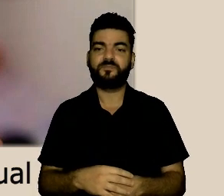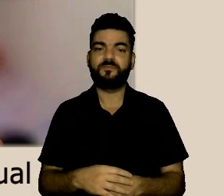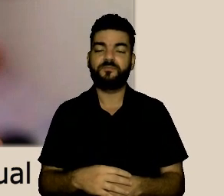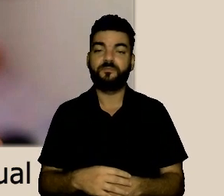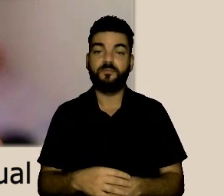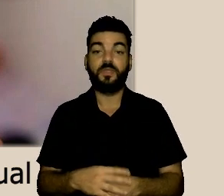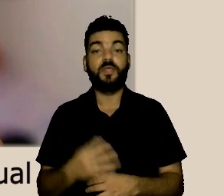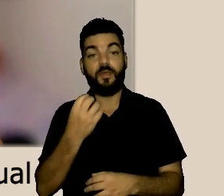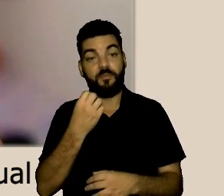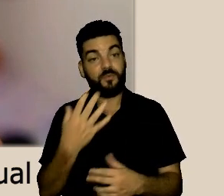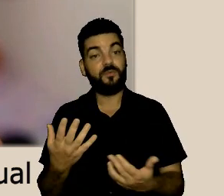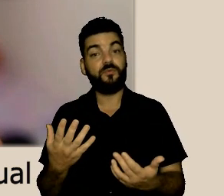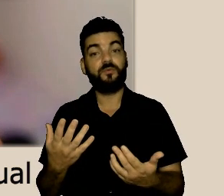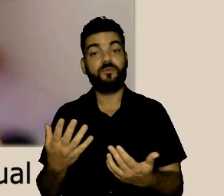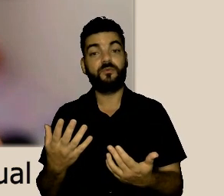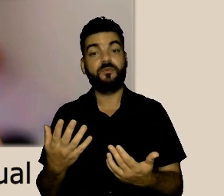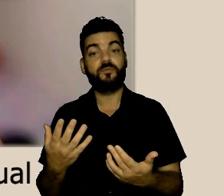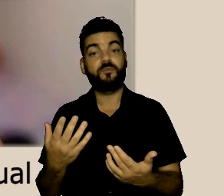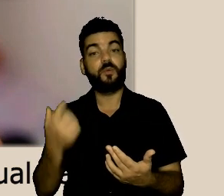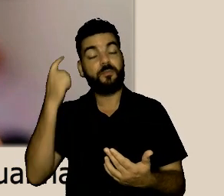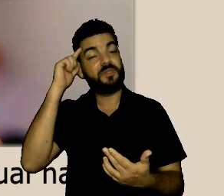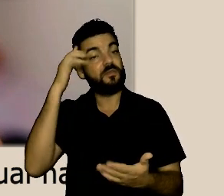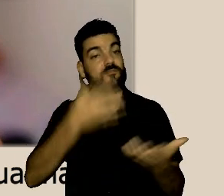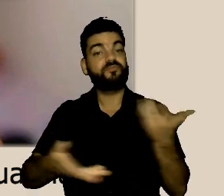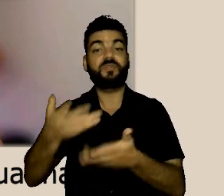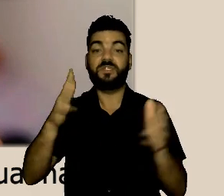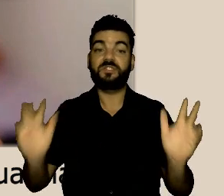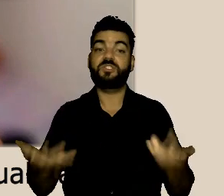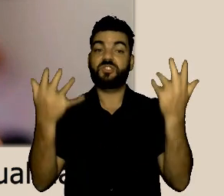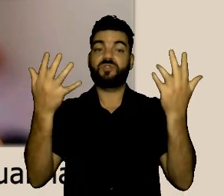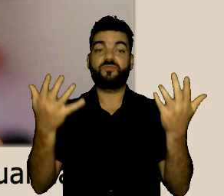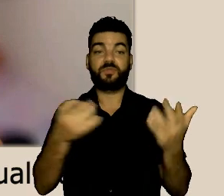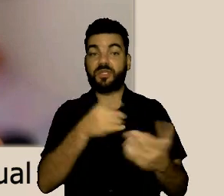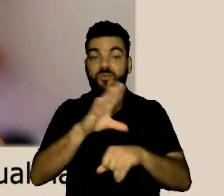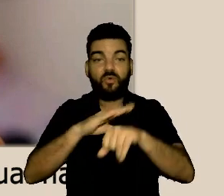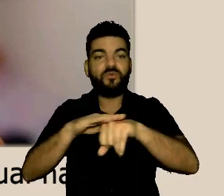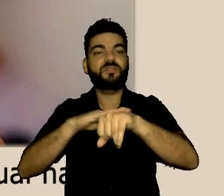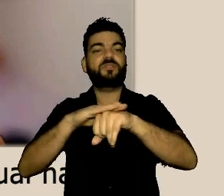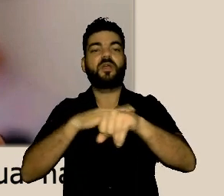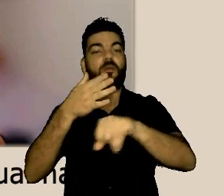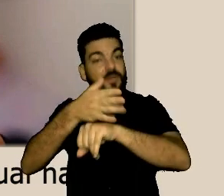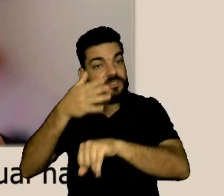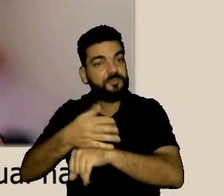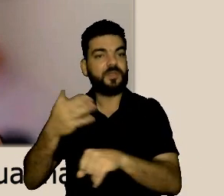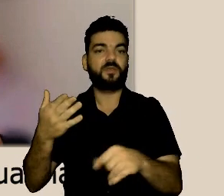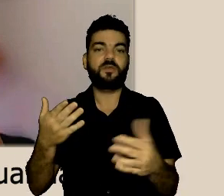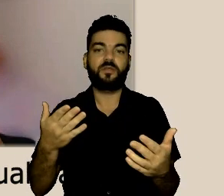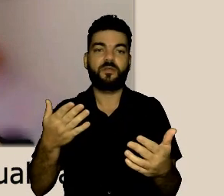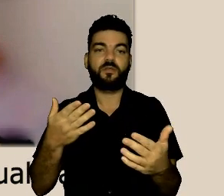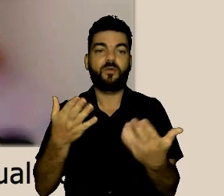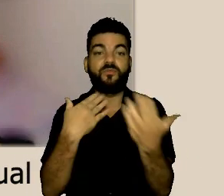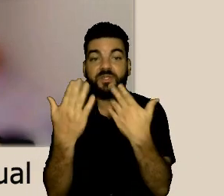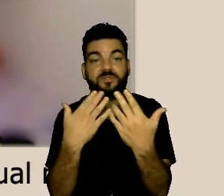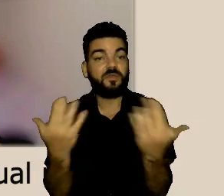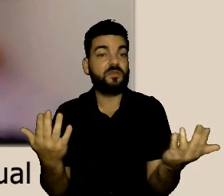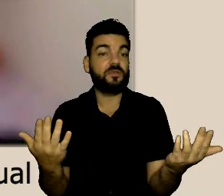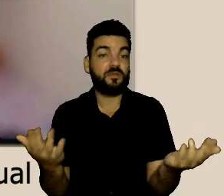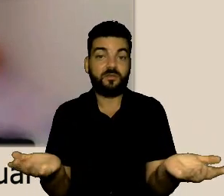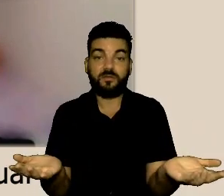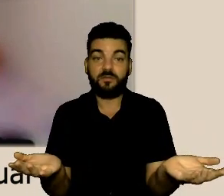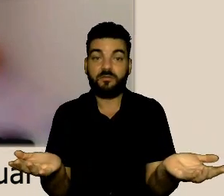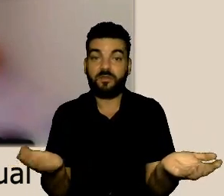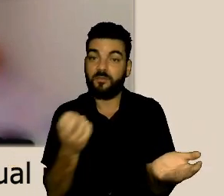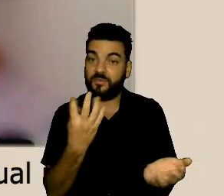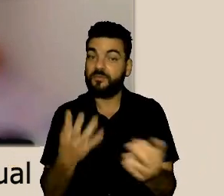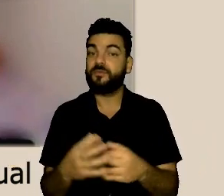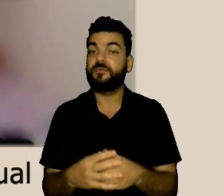prontifiquei e é muito interessante que haja na verdade um nem digo nenhum incentivo mas um estímulo para que as